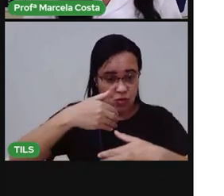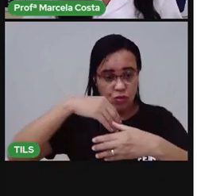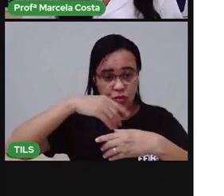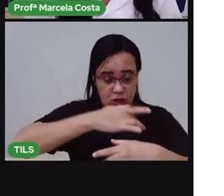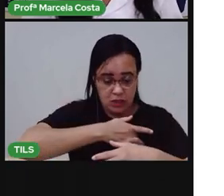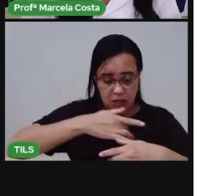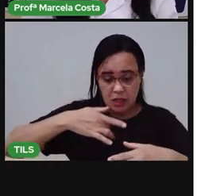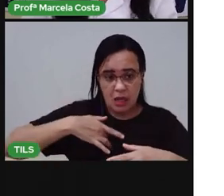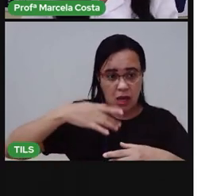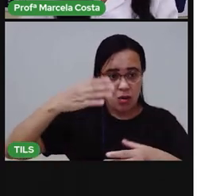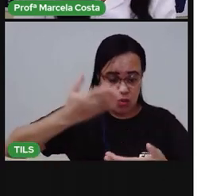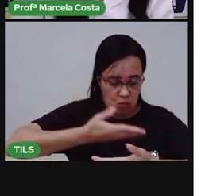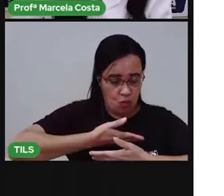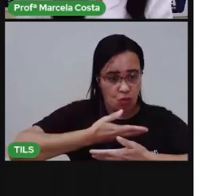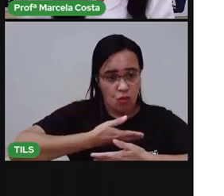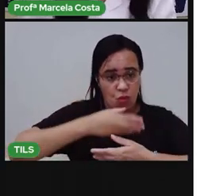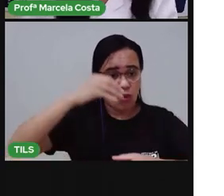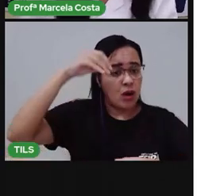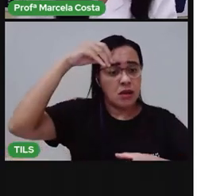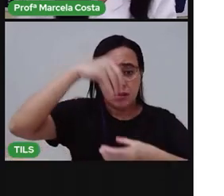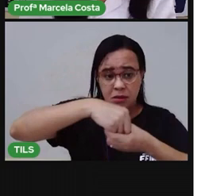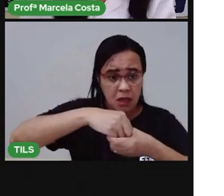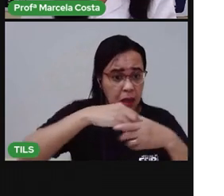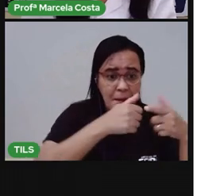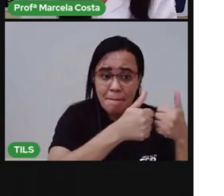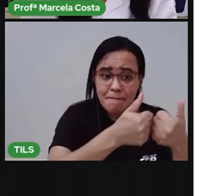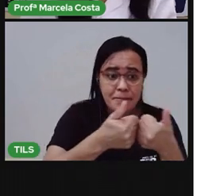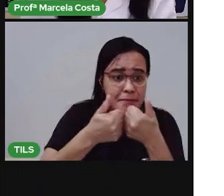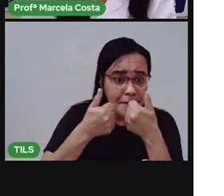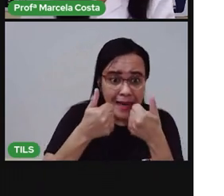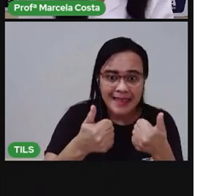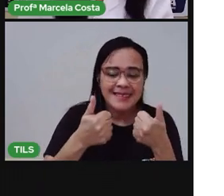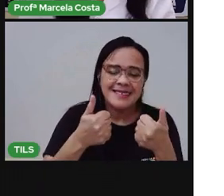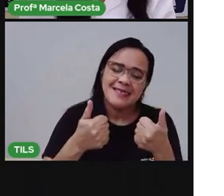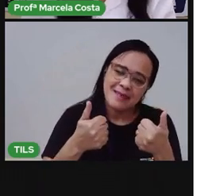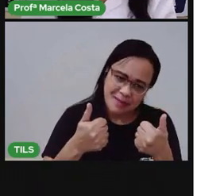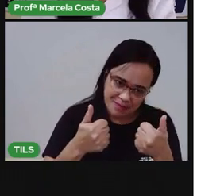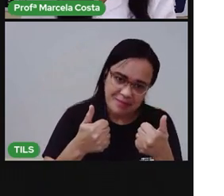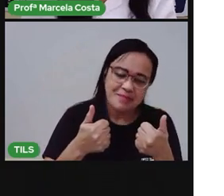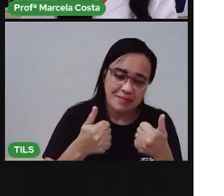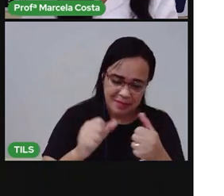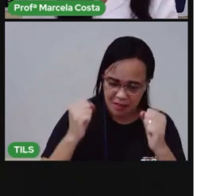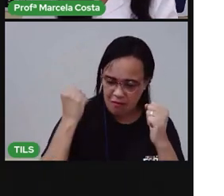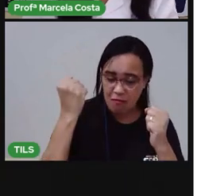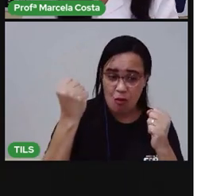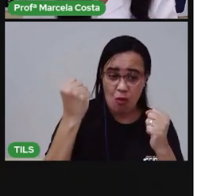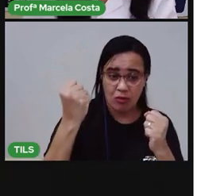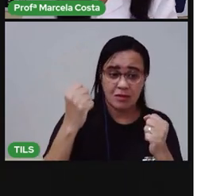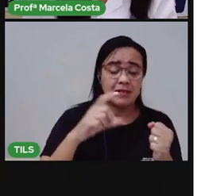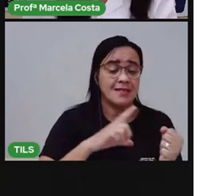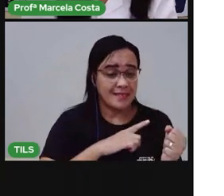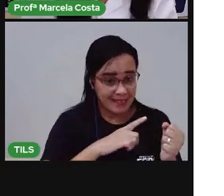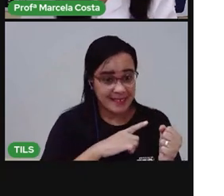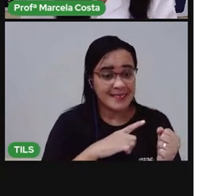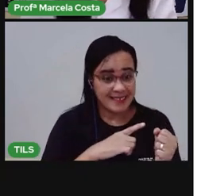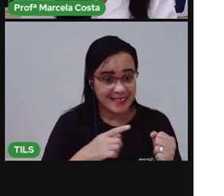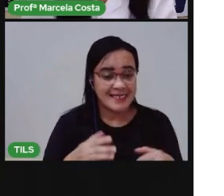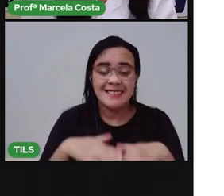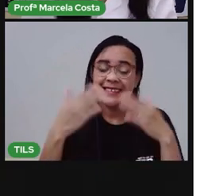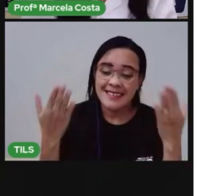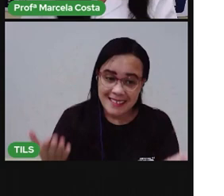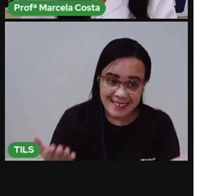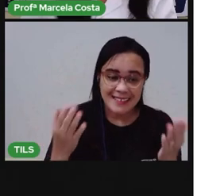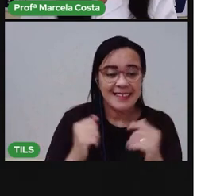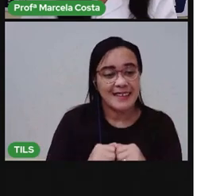nutrientes que são importantes para manter a saúde, dar energia para esses animais. Então, por isso que é